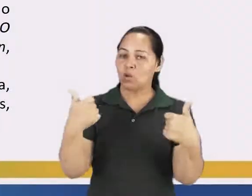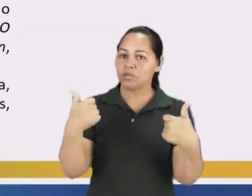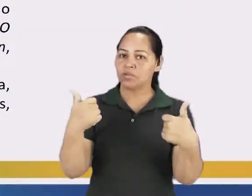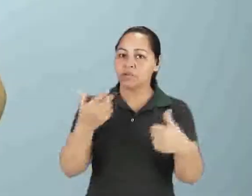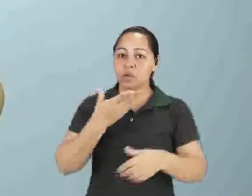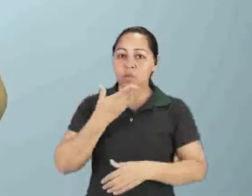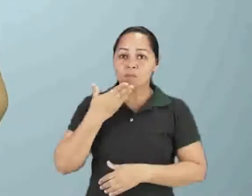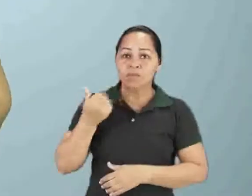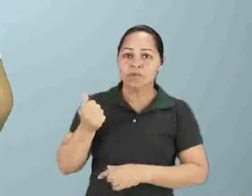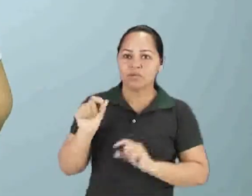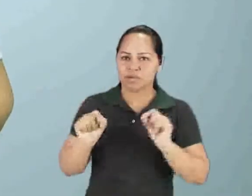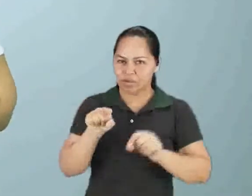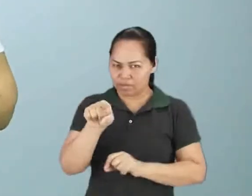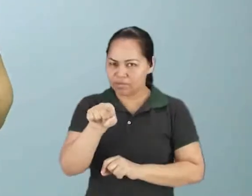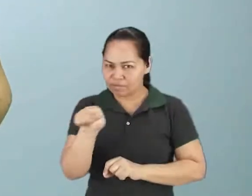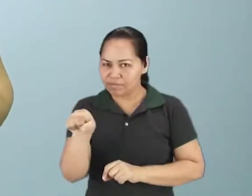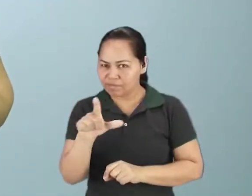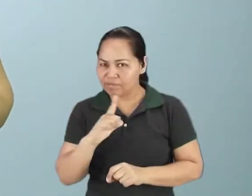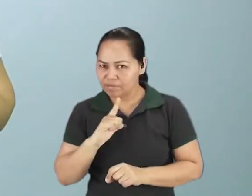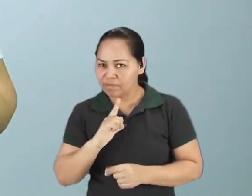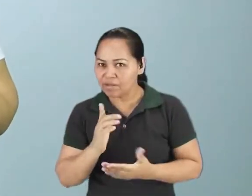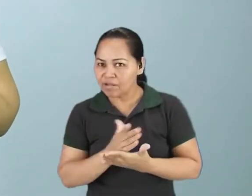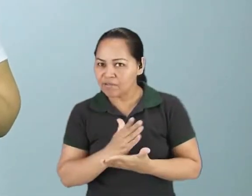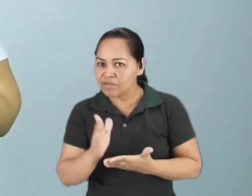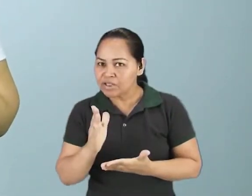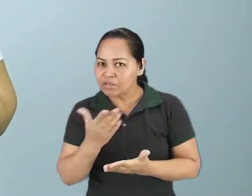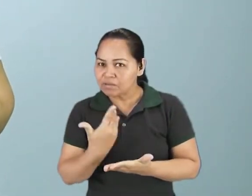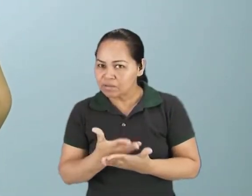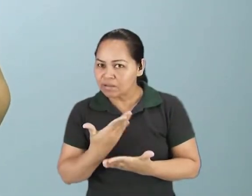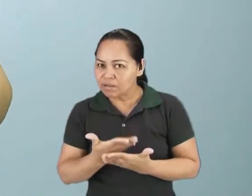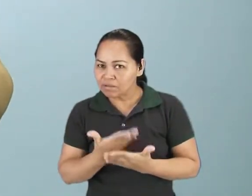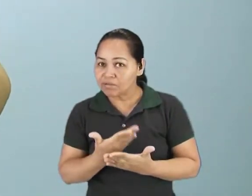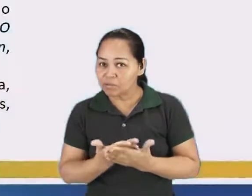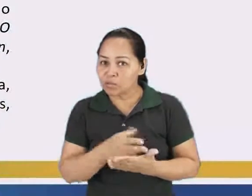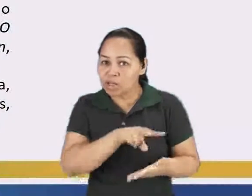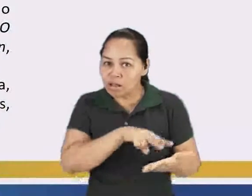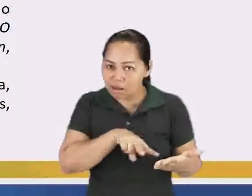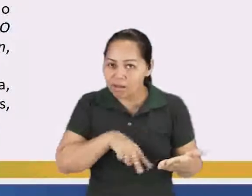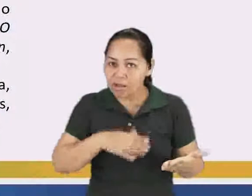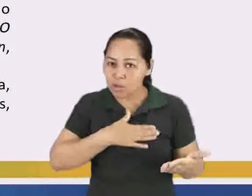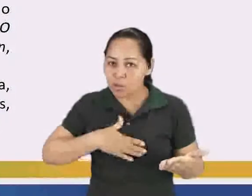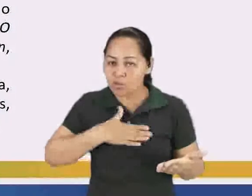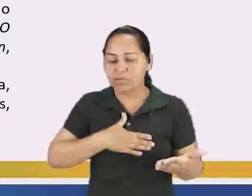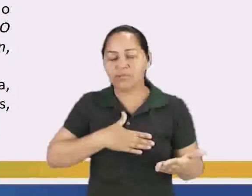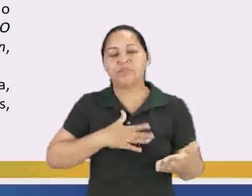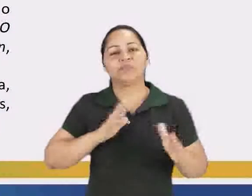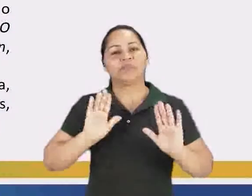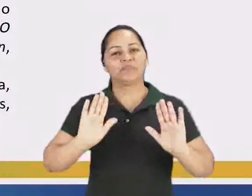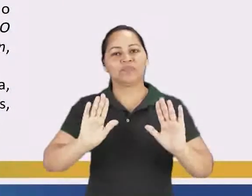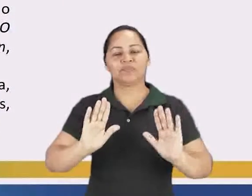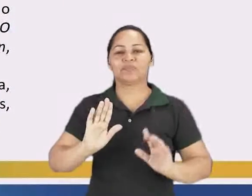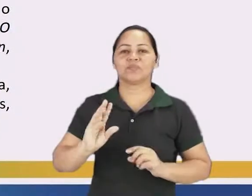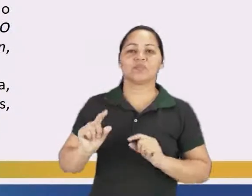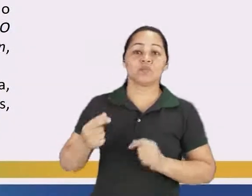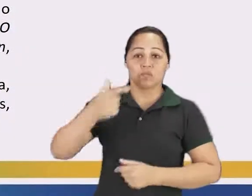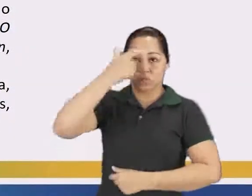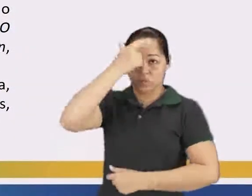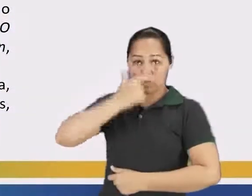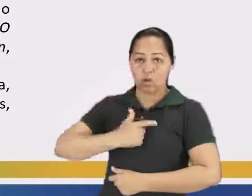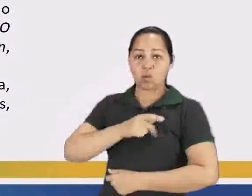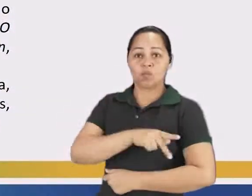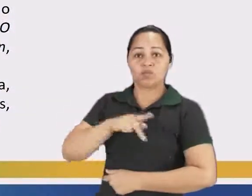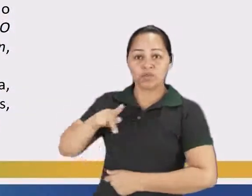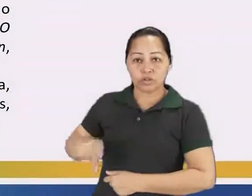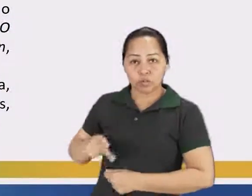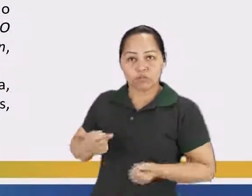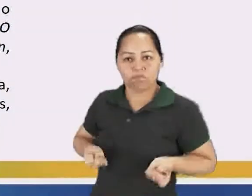Ou melhor, alguns de vocês fazem, né? Eu tenho certeza. Então, o meu trabalho aqui, como de todos os professores em sala de